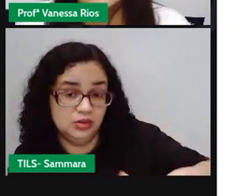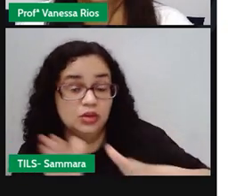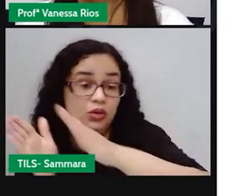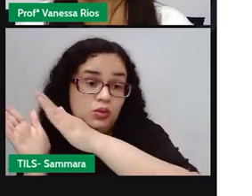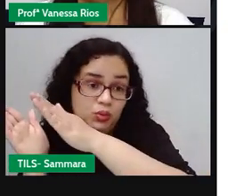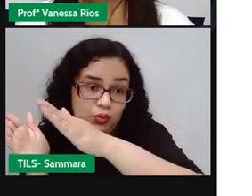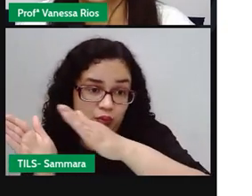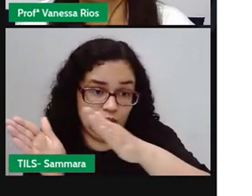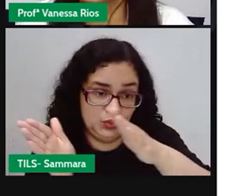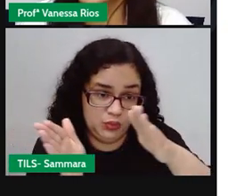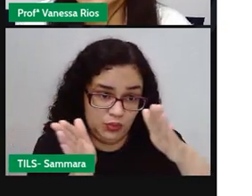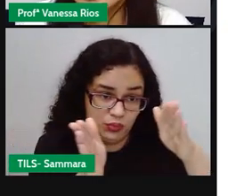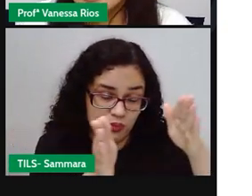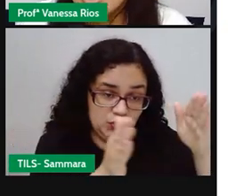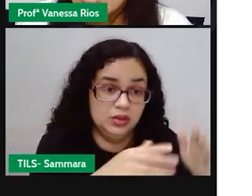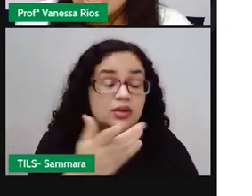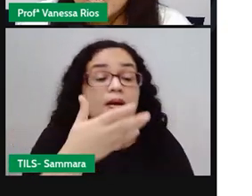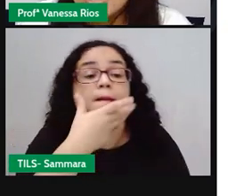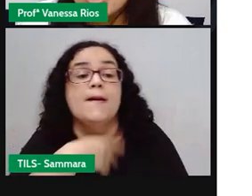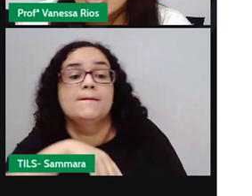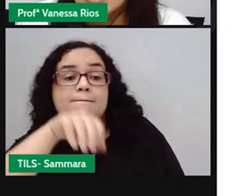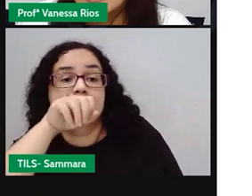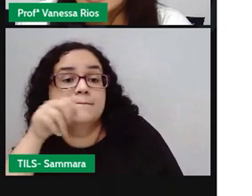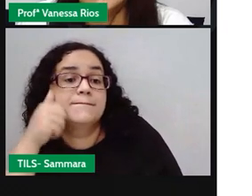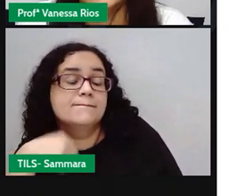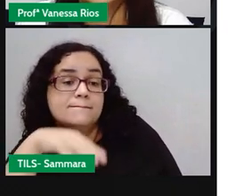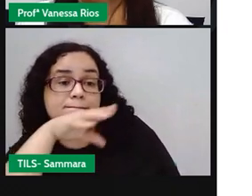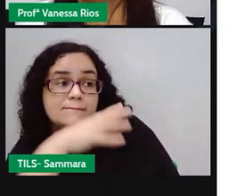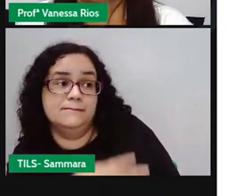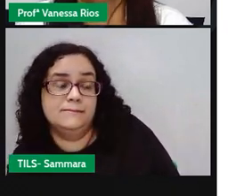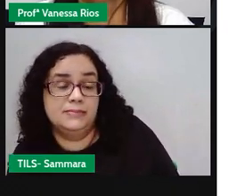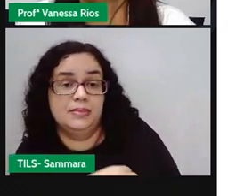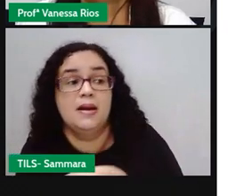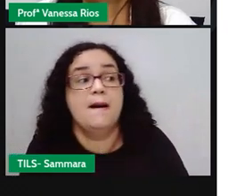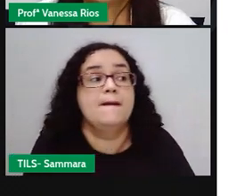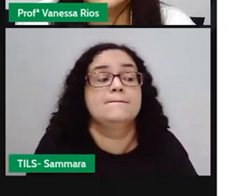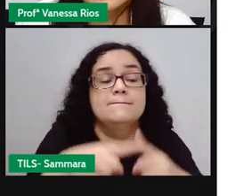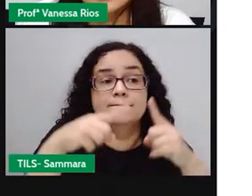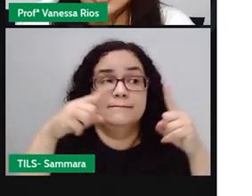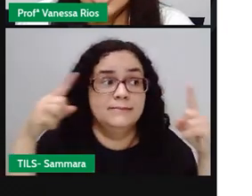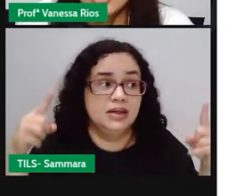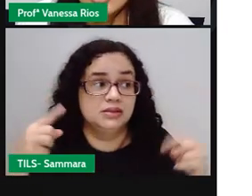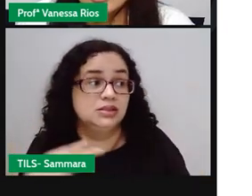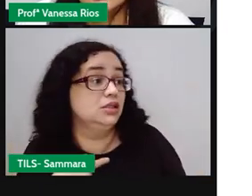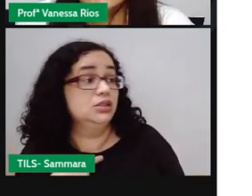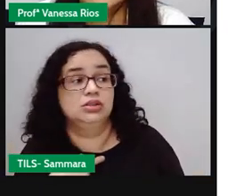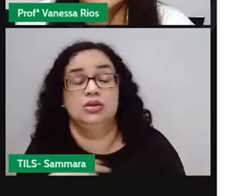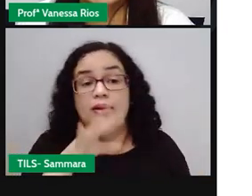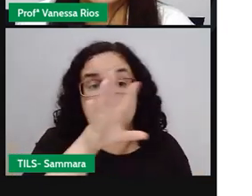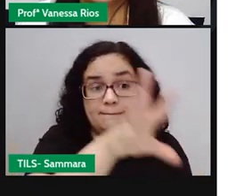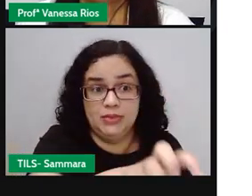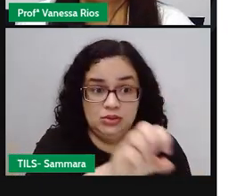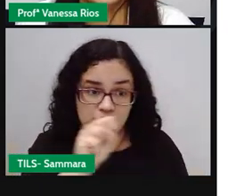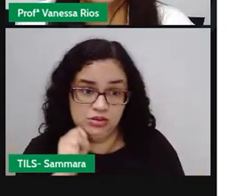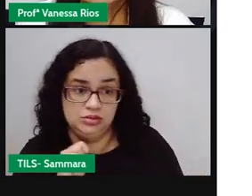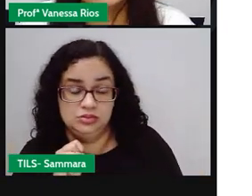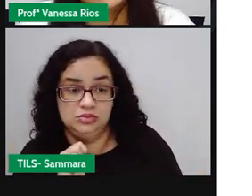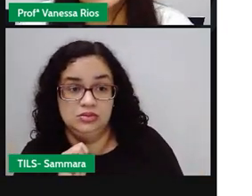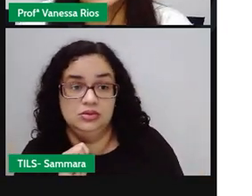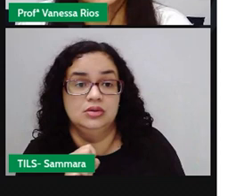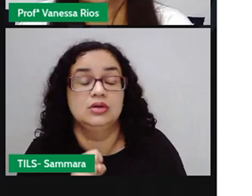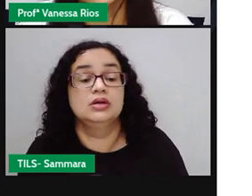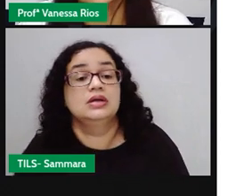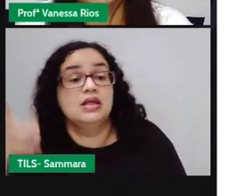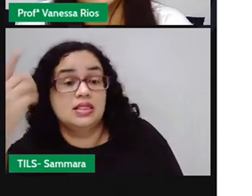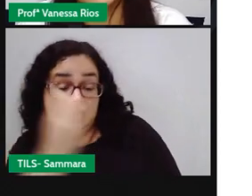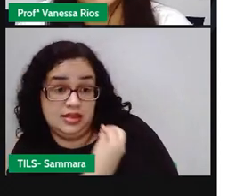tempo. São passadas de geração em geração. Mas não são concretas, né? Estão aí fazendo parte do